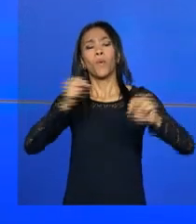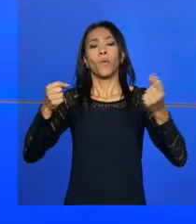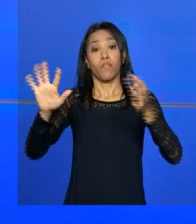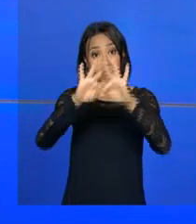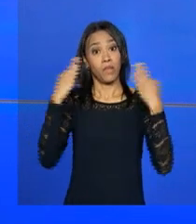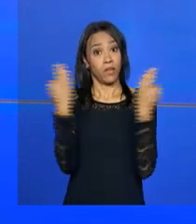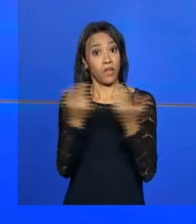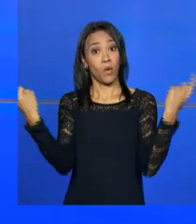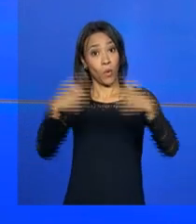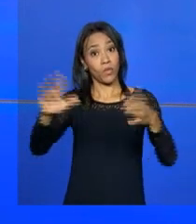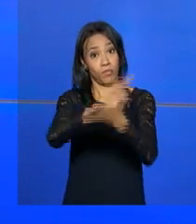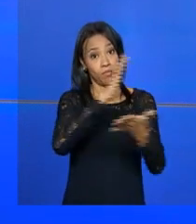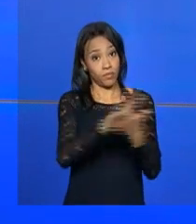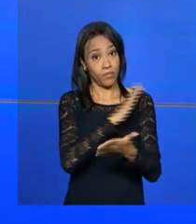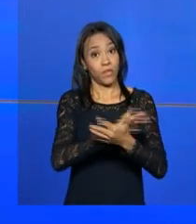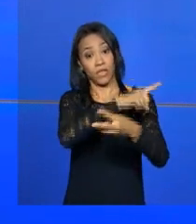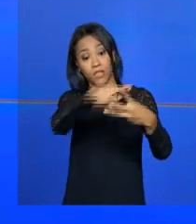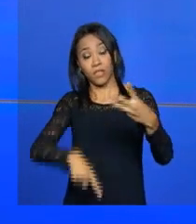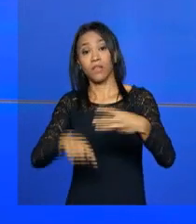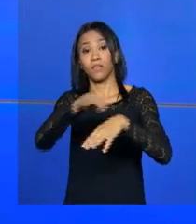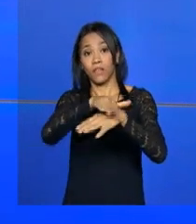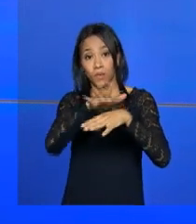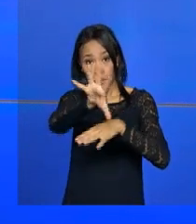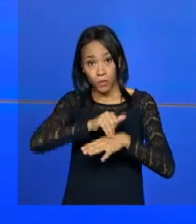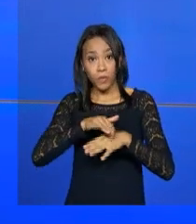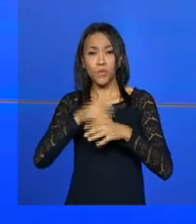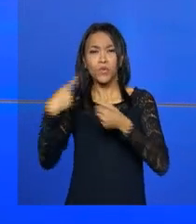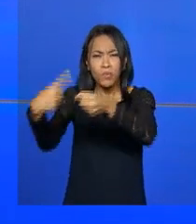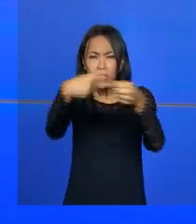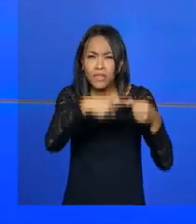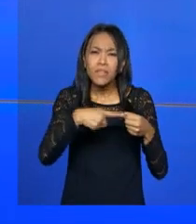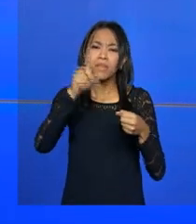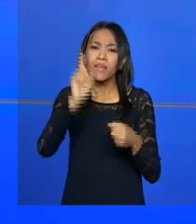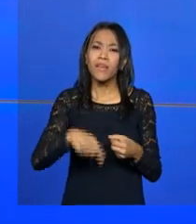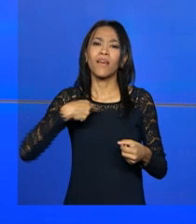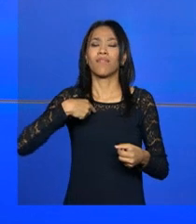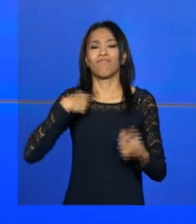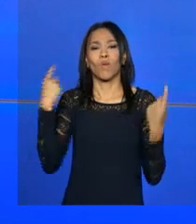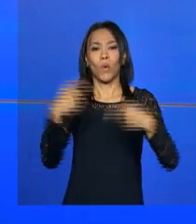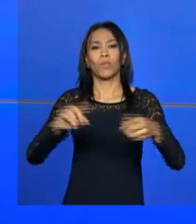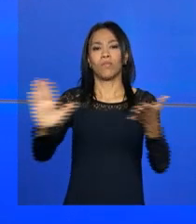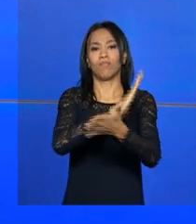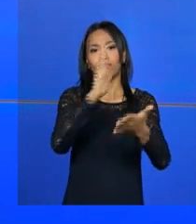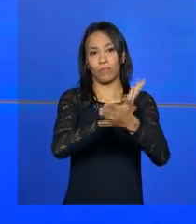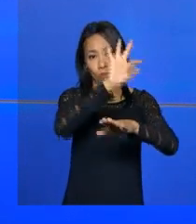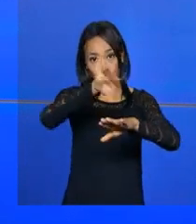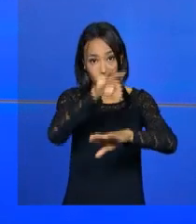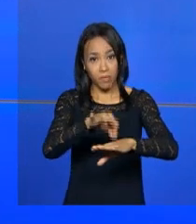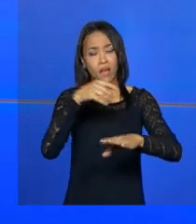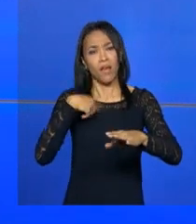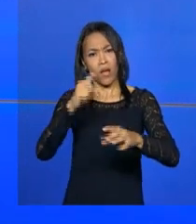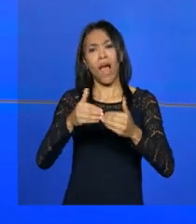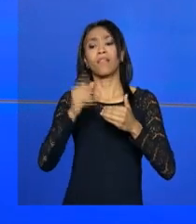combate ao Aedes aegypti e ao vírus Ica, nos municípios considerados prioritários para o enfrentamento ao mosquito. A ação prossegue até o